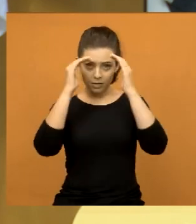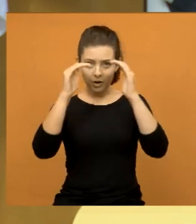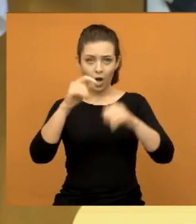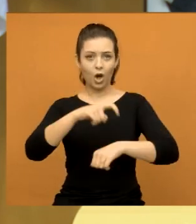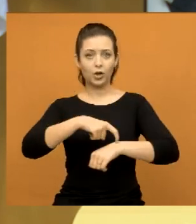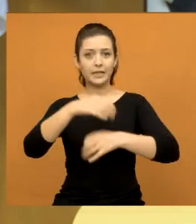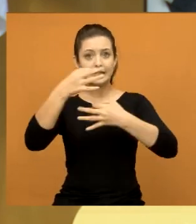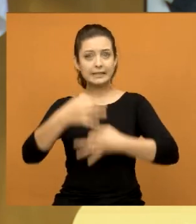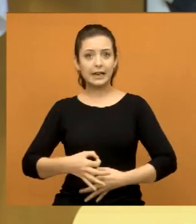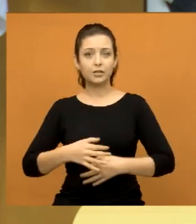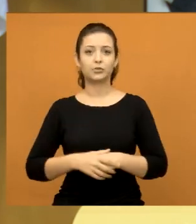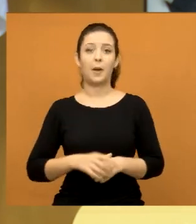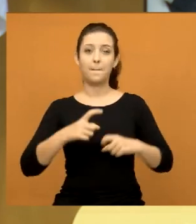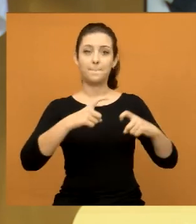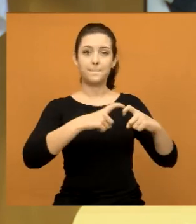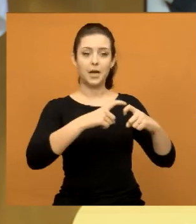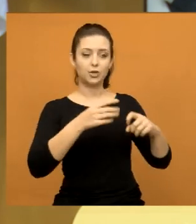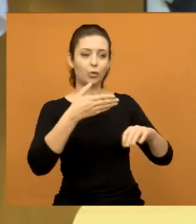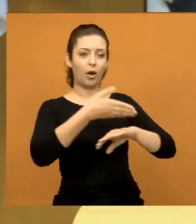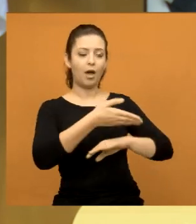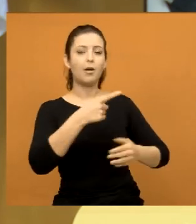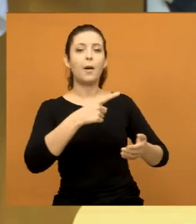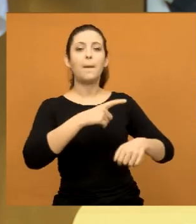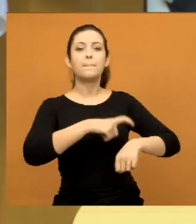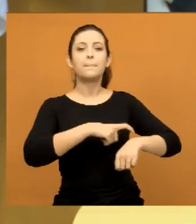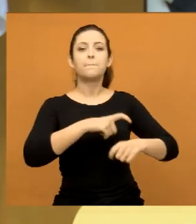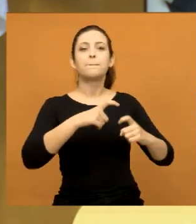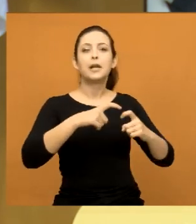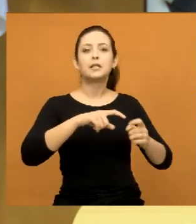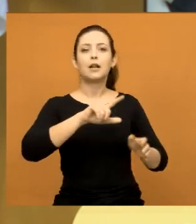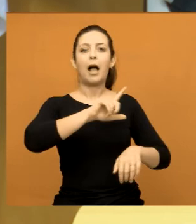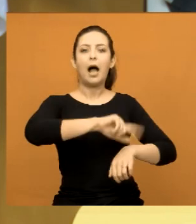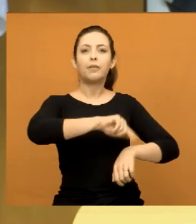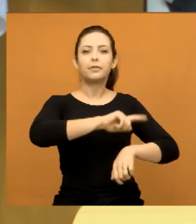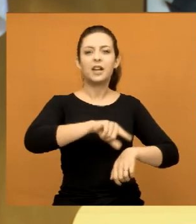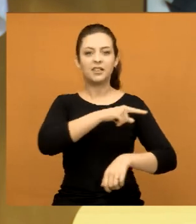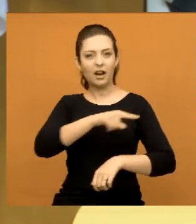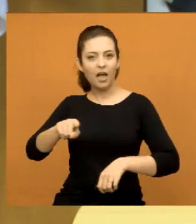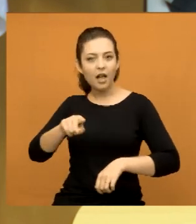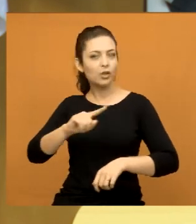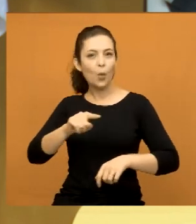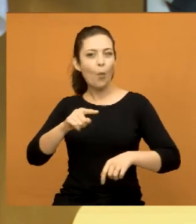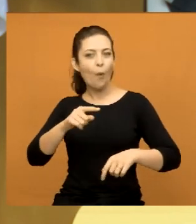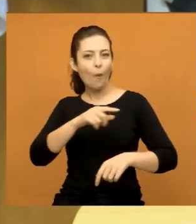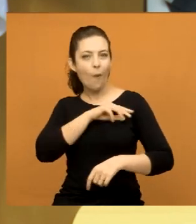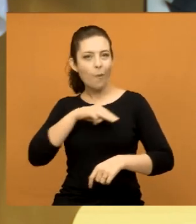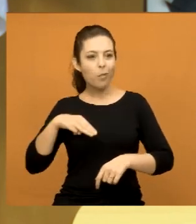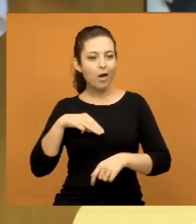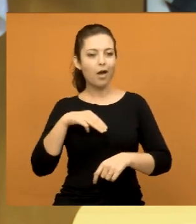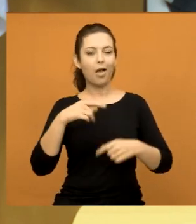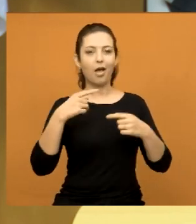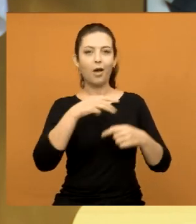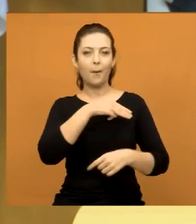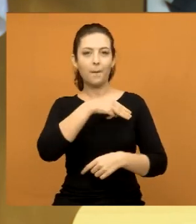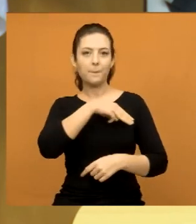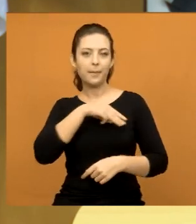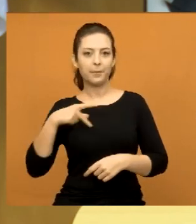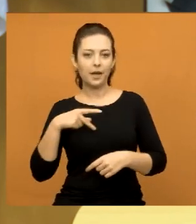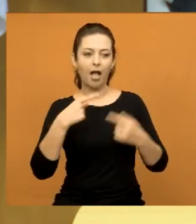Quando você vai num posto médico, o médico atrasa, você não vai na defensoria pública reclamar do médico que está atrasado, que ele atrasou?